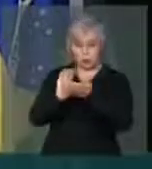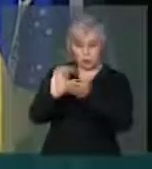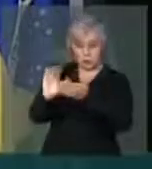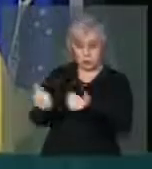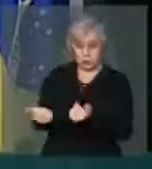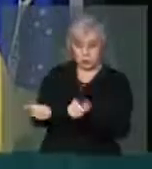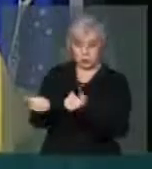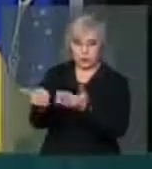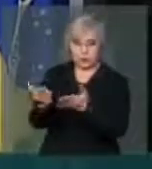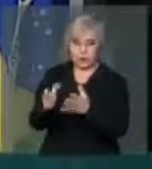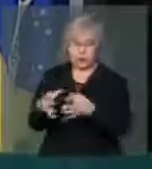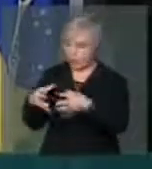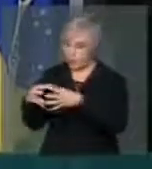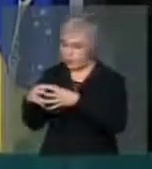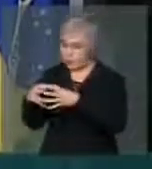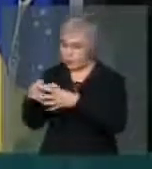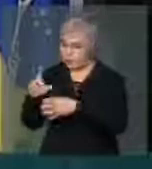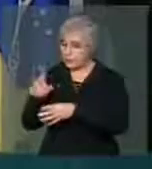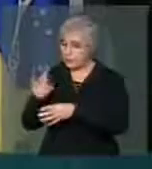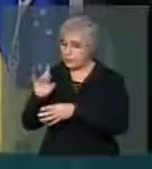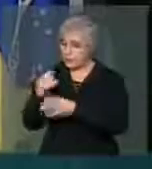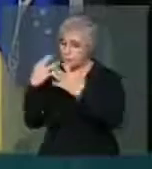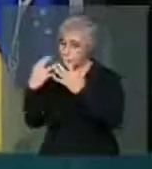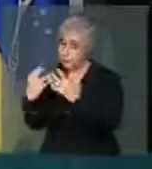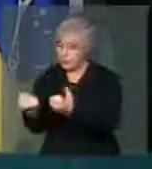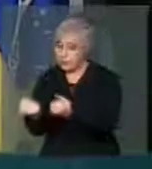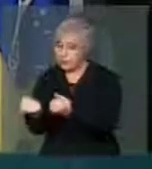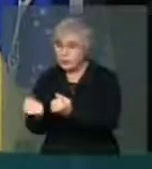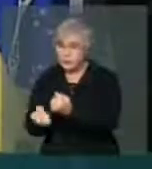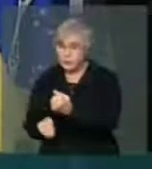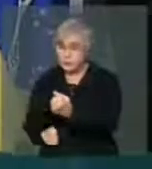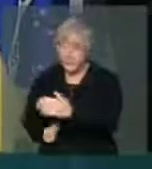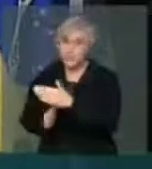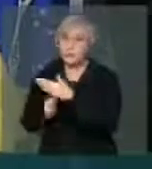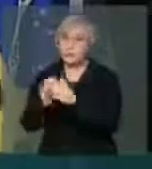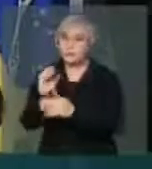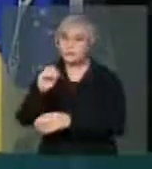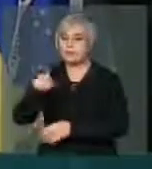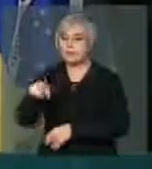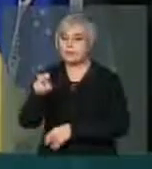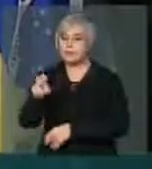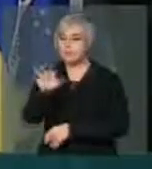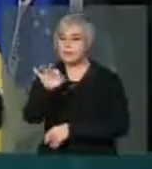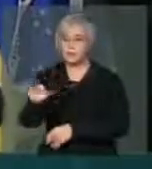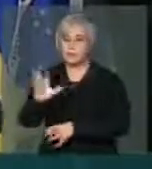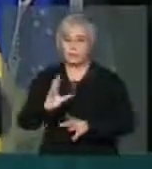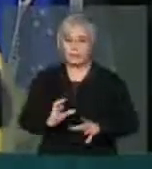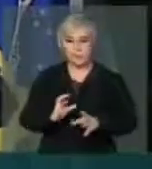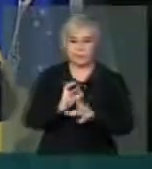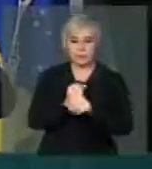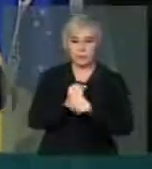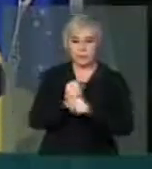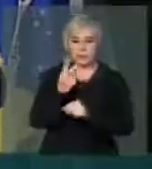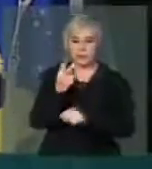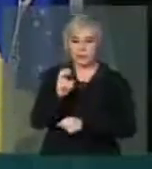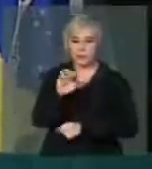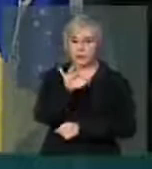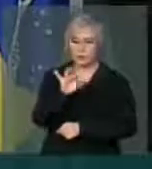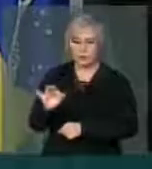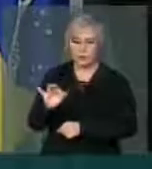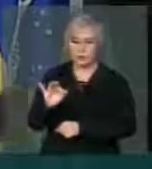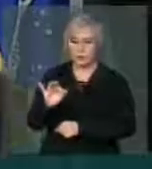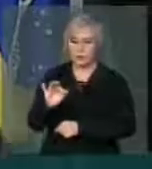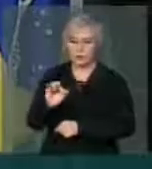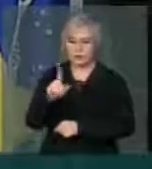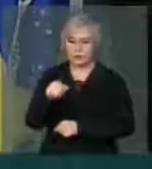um partido só pode receber no máximo 0,5%, 25% do que a